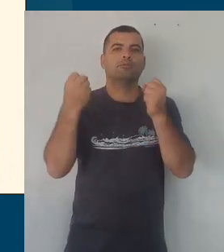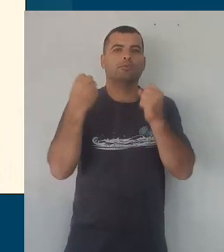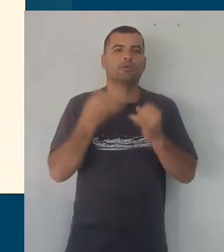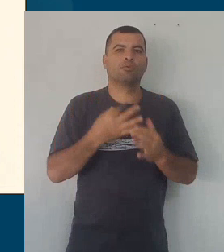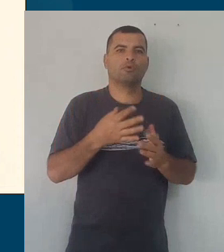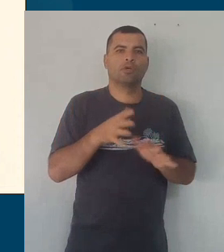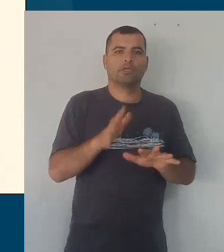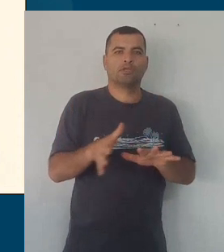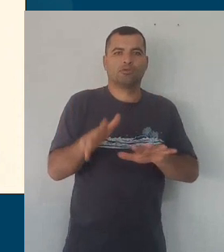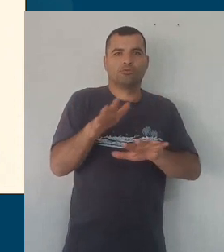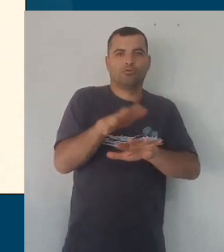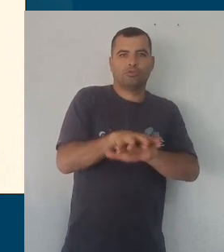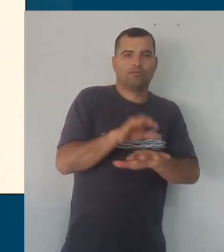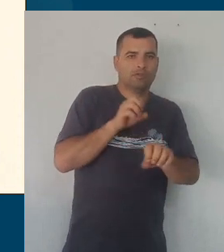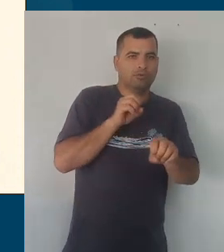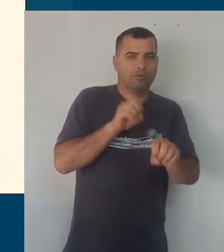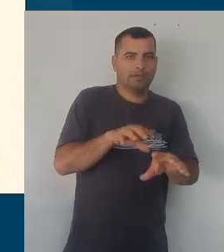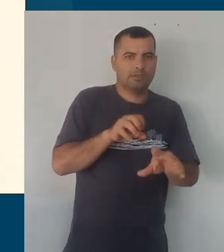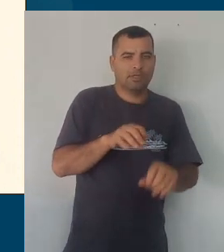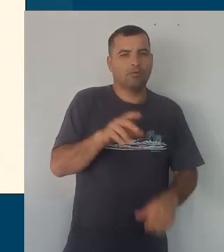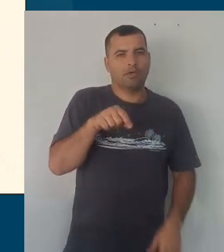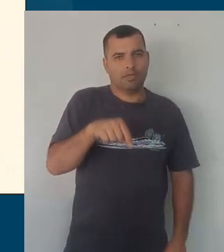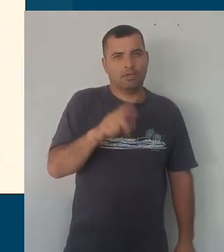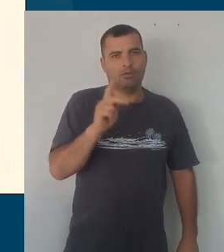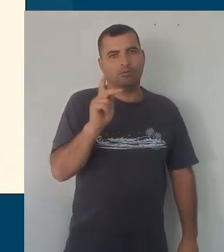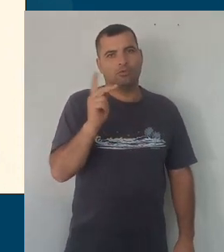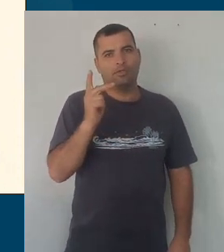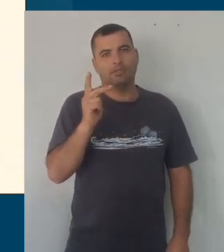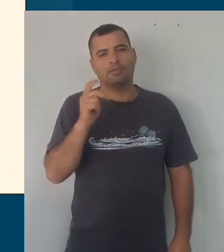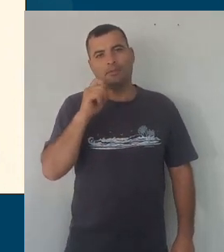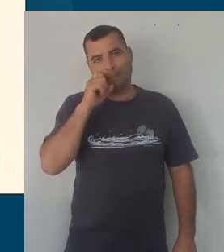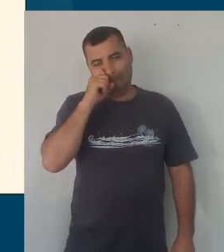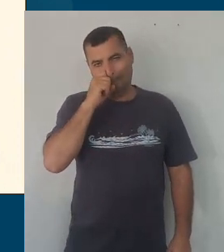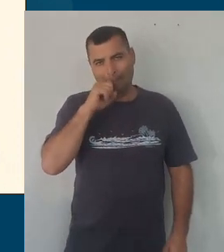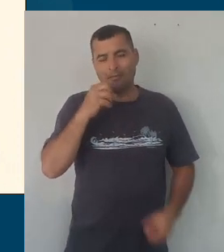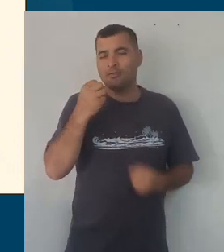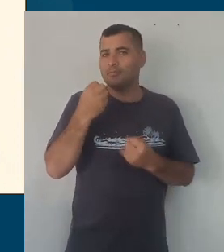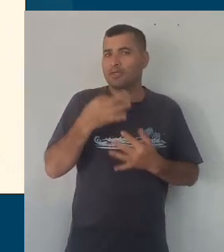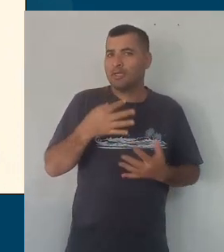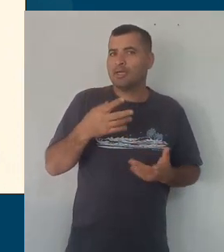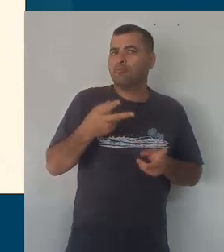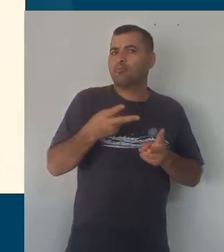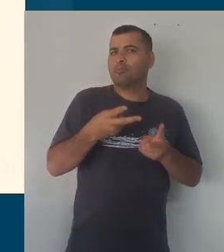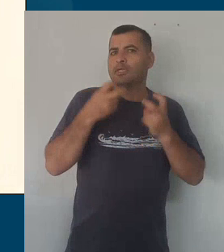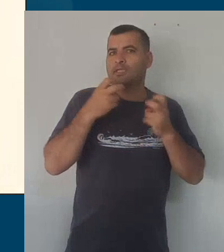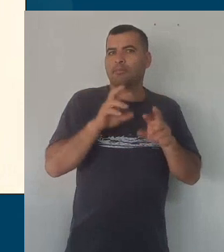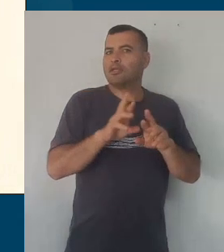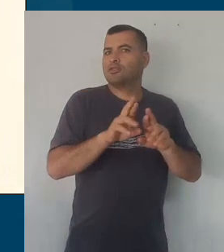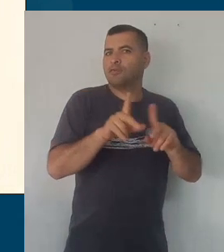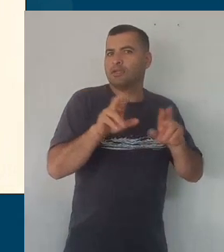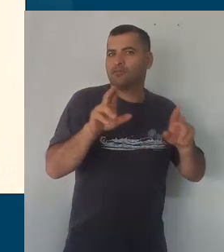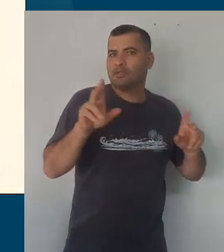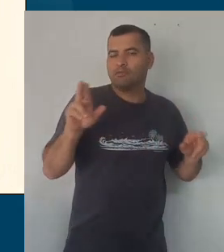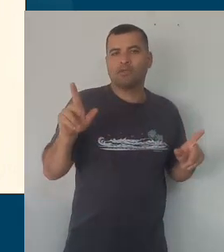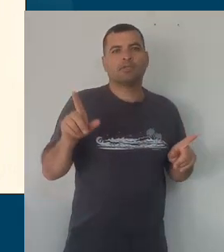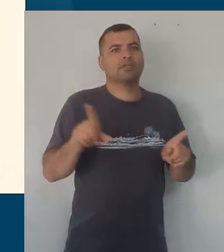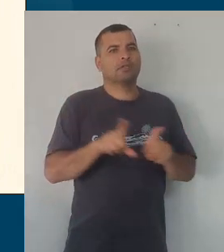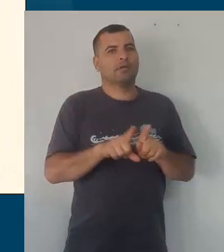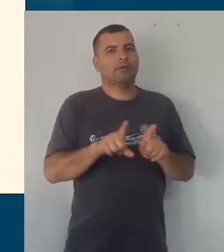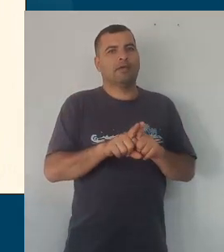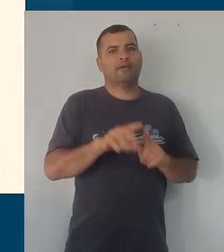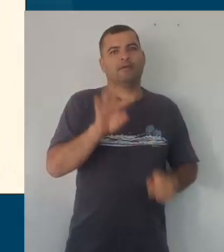educação inclusiva na rede, tratando aí de um olhar para a diversidade e os temas